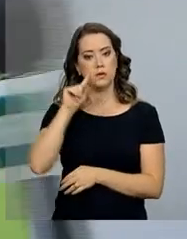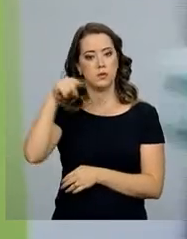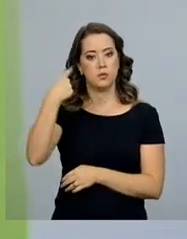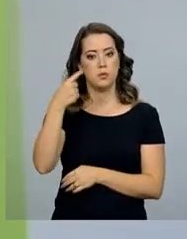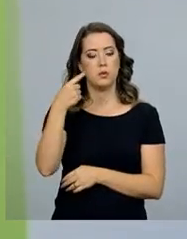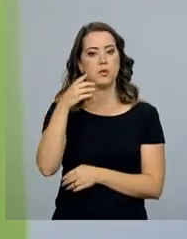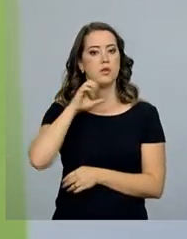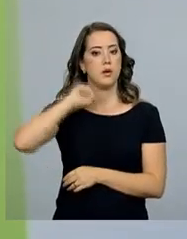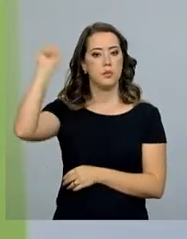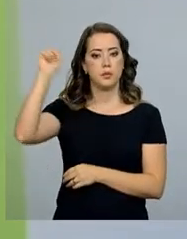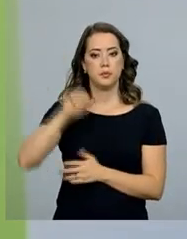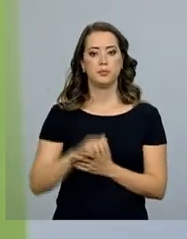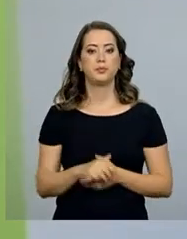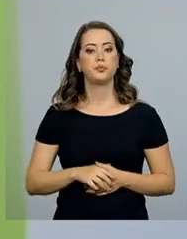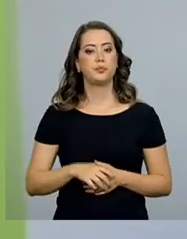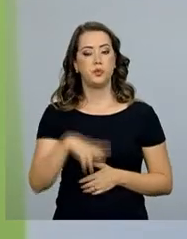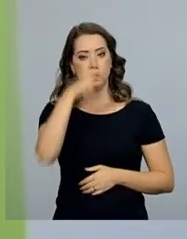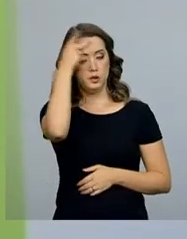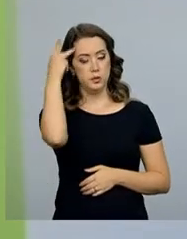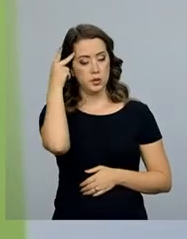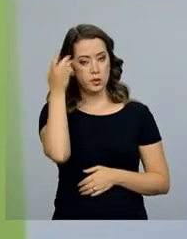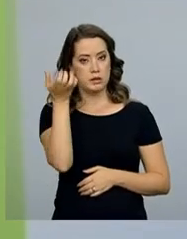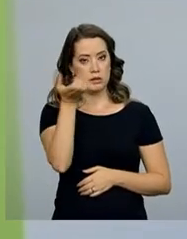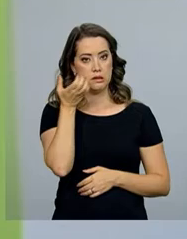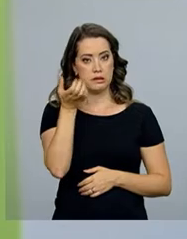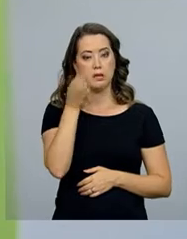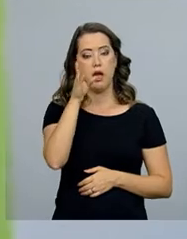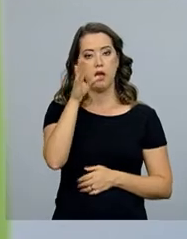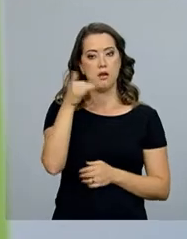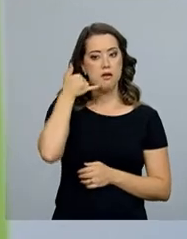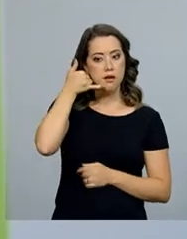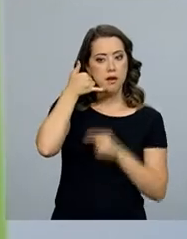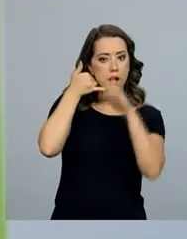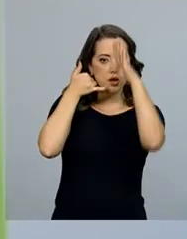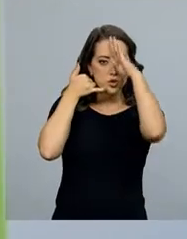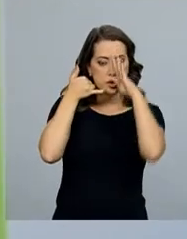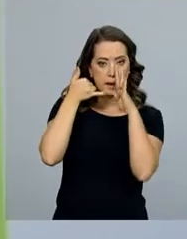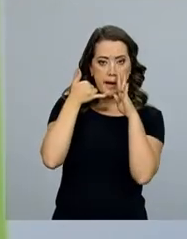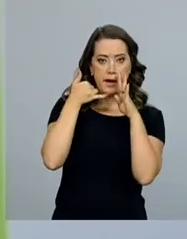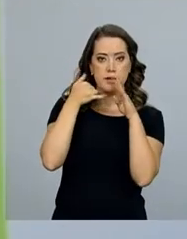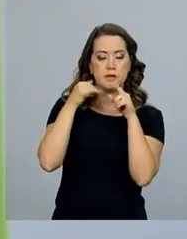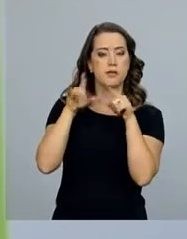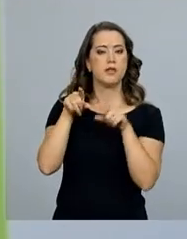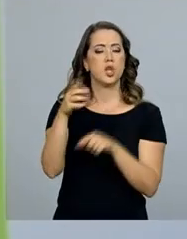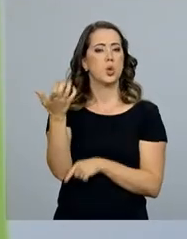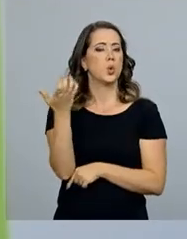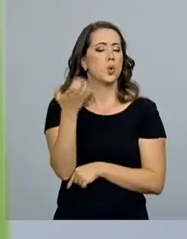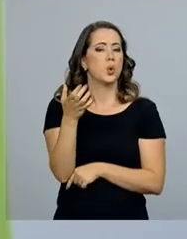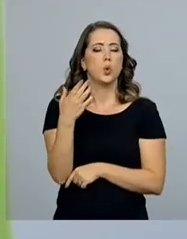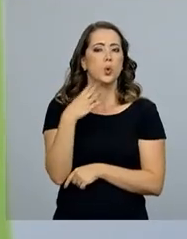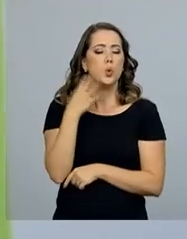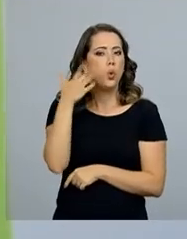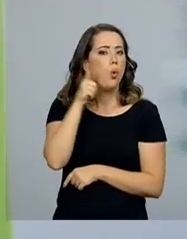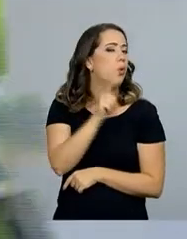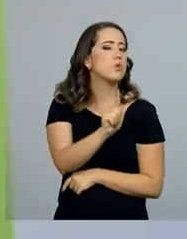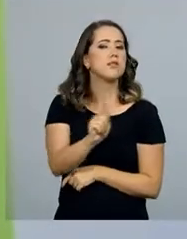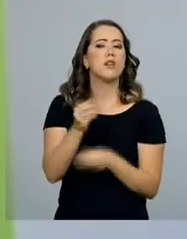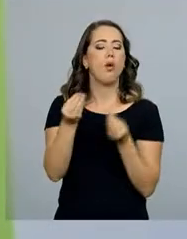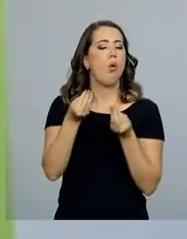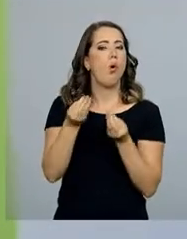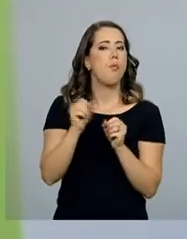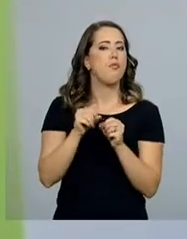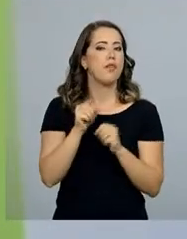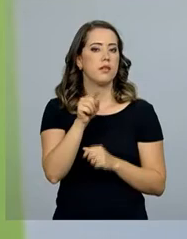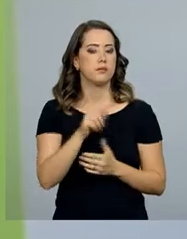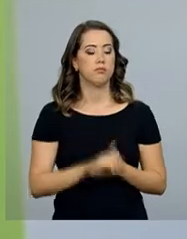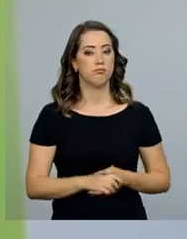E as pessoas que tentarem fazer ligações de graça nesses orelhões, nessas localidades e não conseguirem, o que elas devem fazer? A